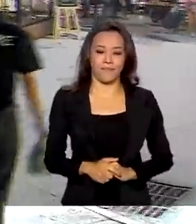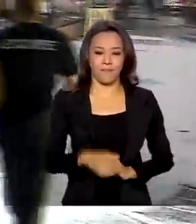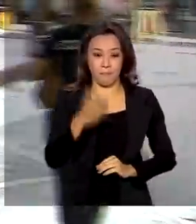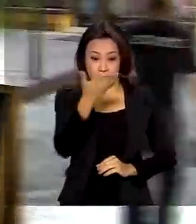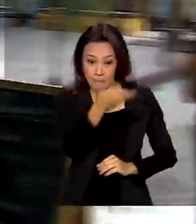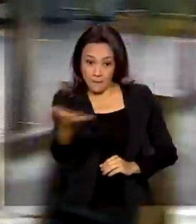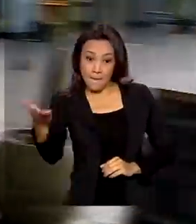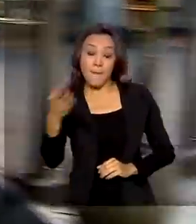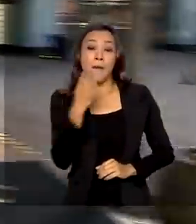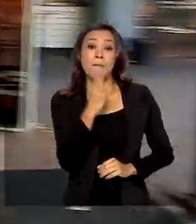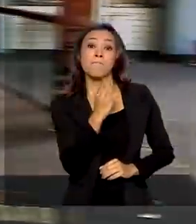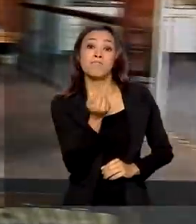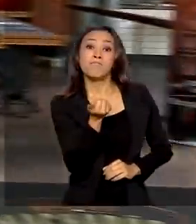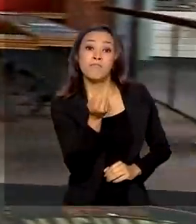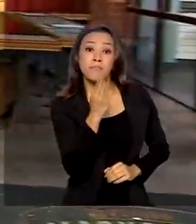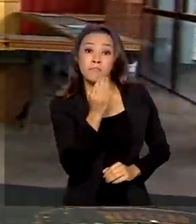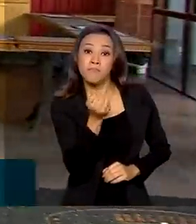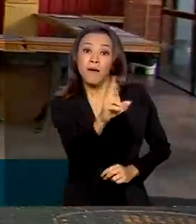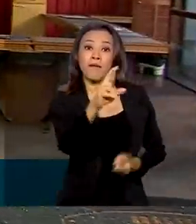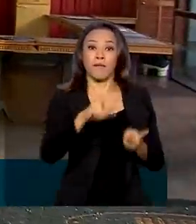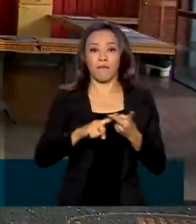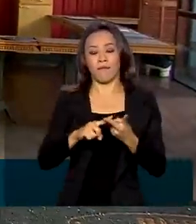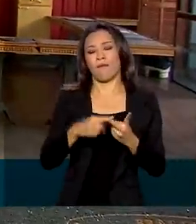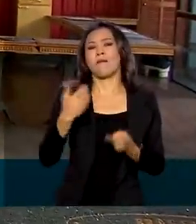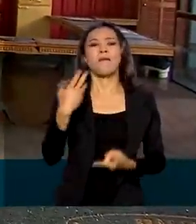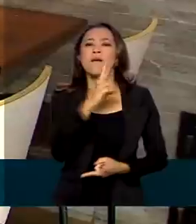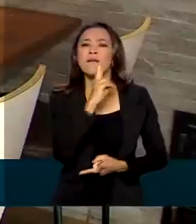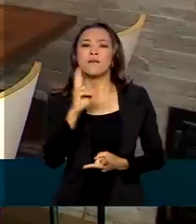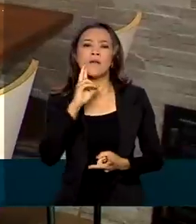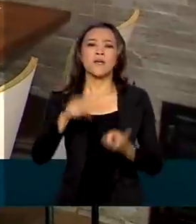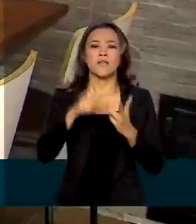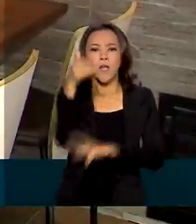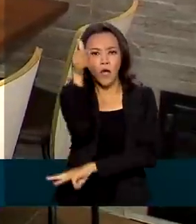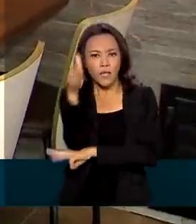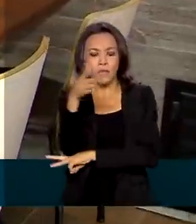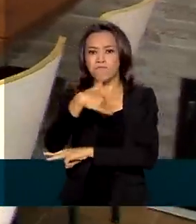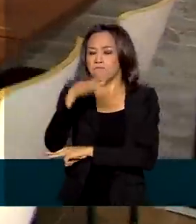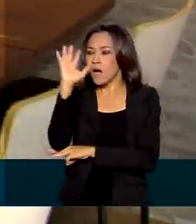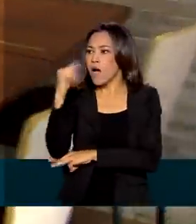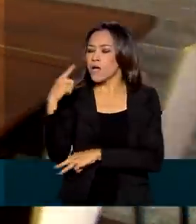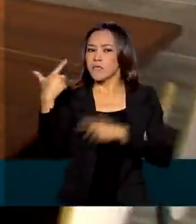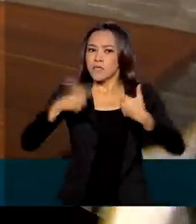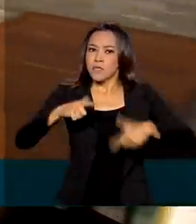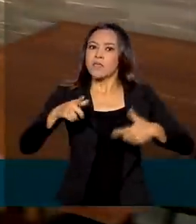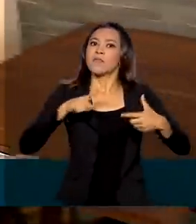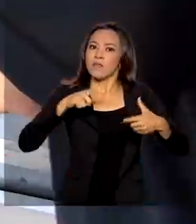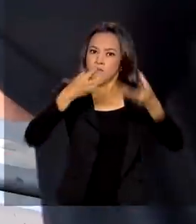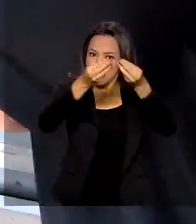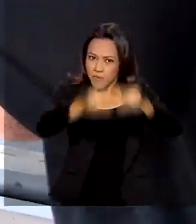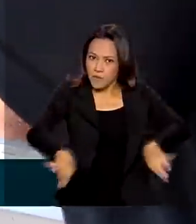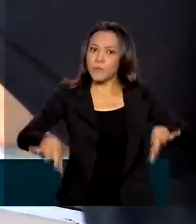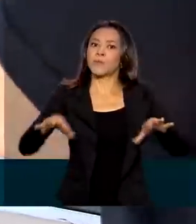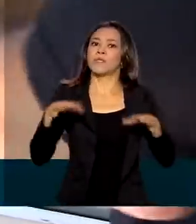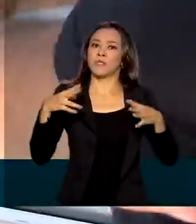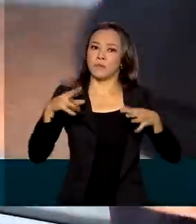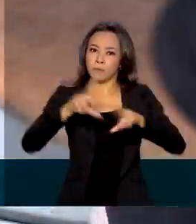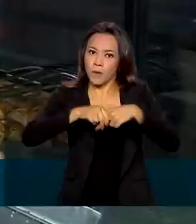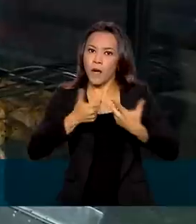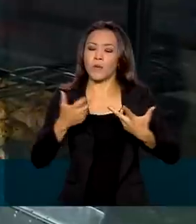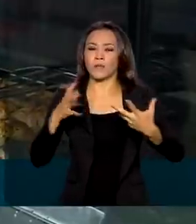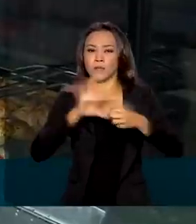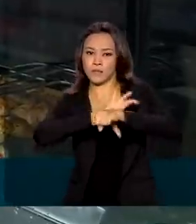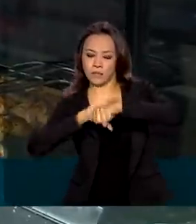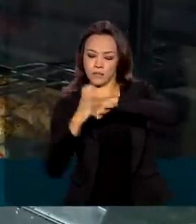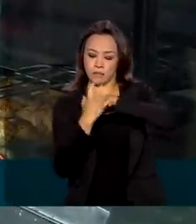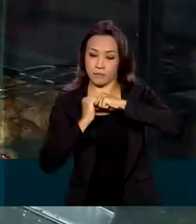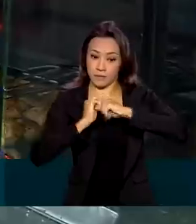Bares, restaurantes e hotéis foram os mais impactados pelas medidas de isolamento social. E foram esses setores